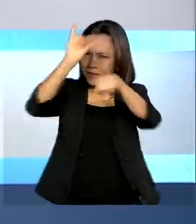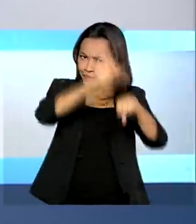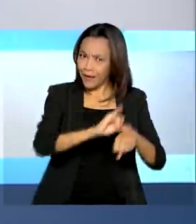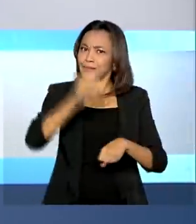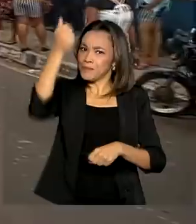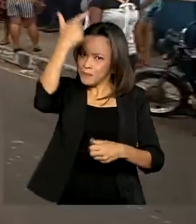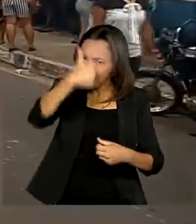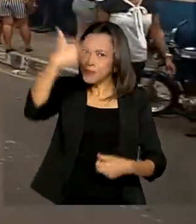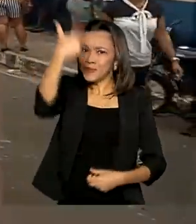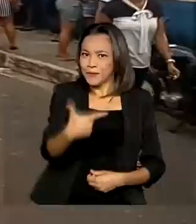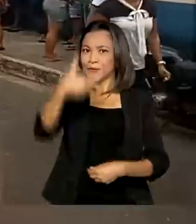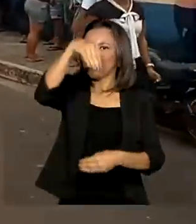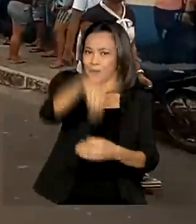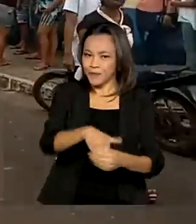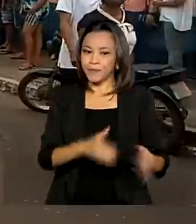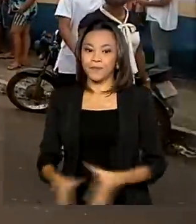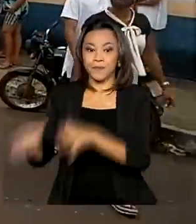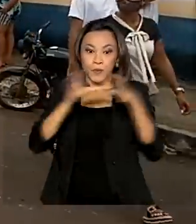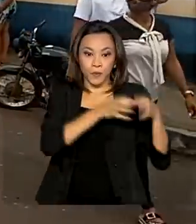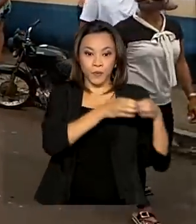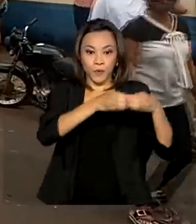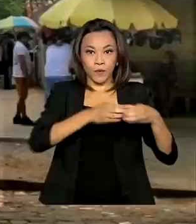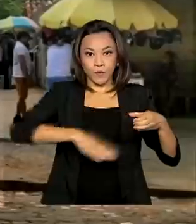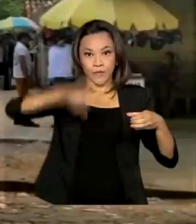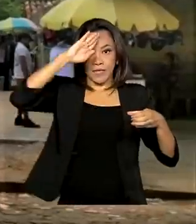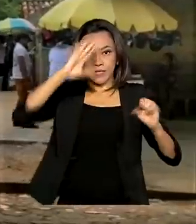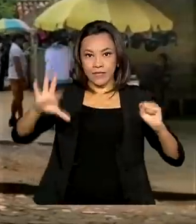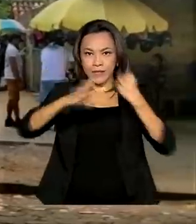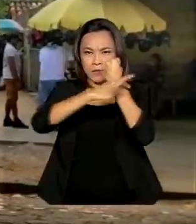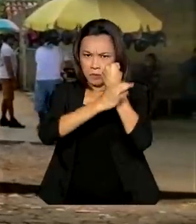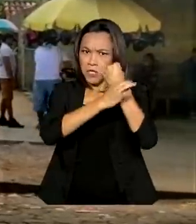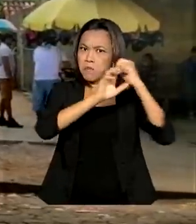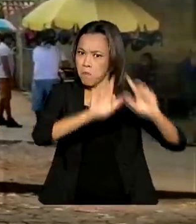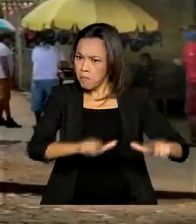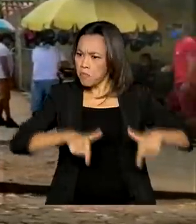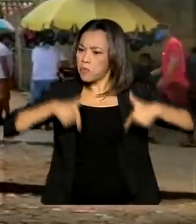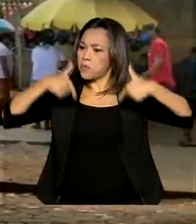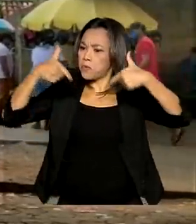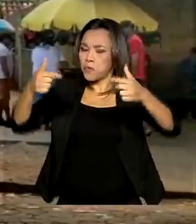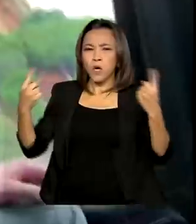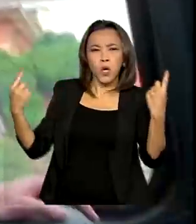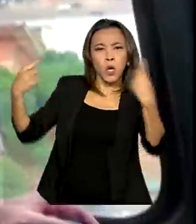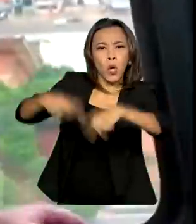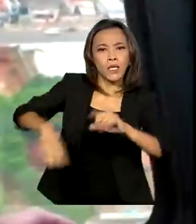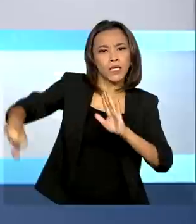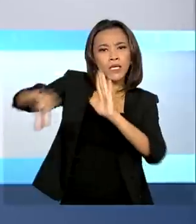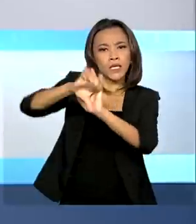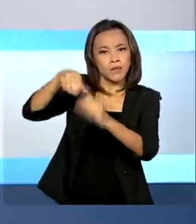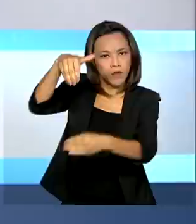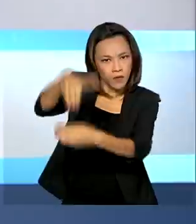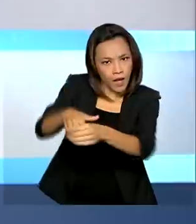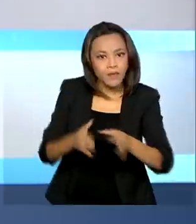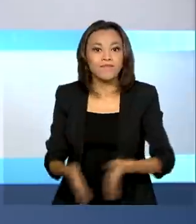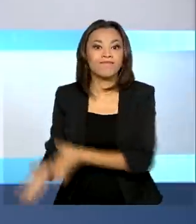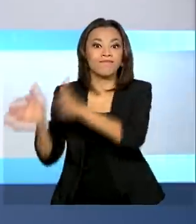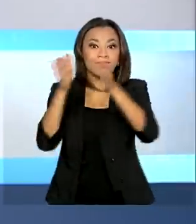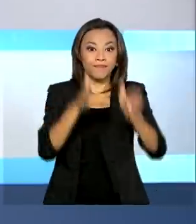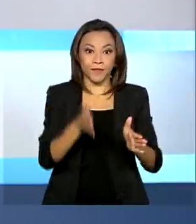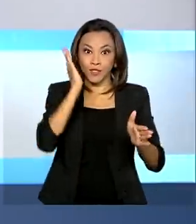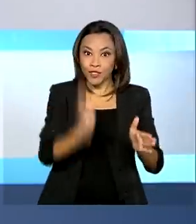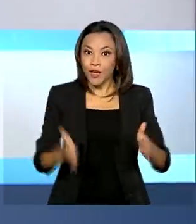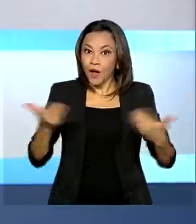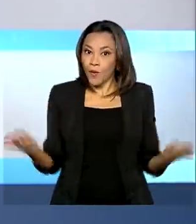segundo turno. Forças de segurança pública atuaram de forma conjunta para combater crimes eleitorais. Começa a